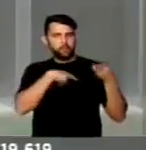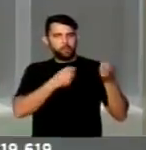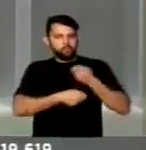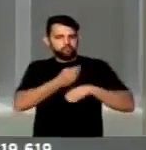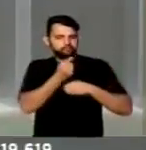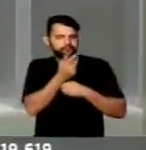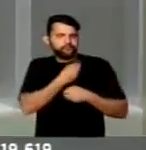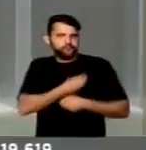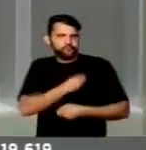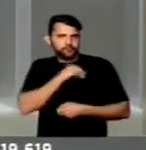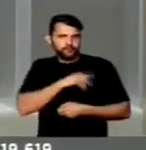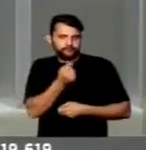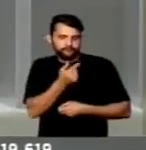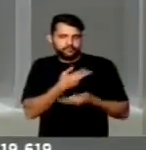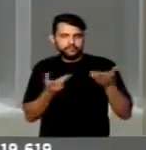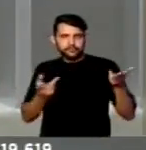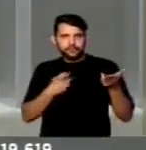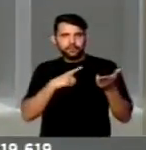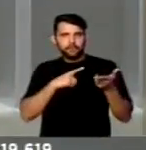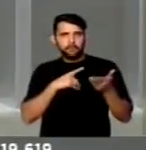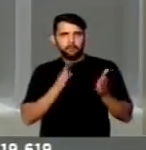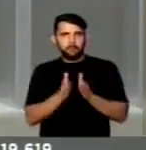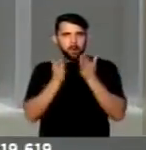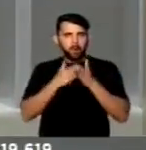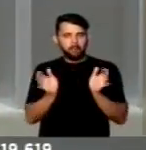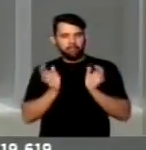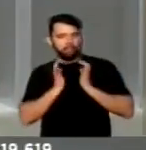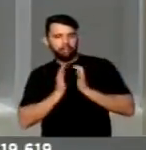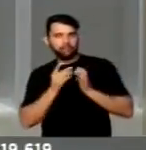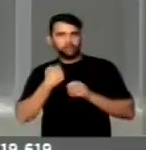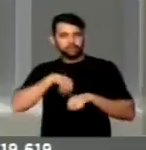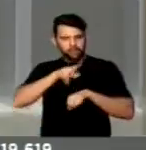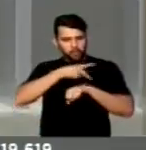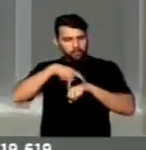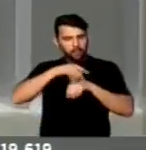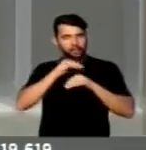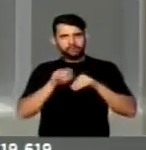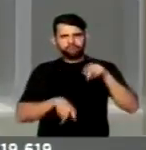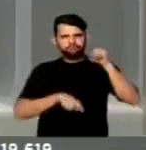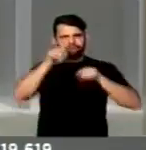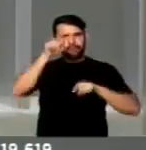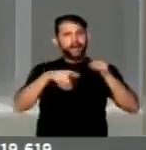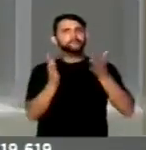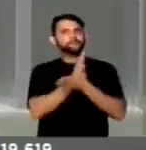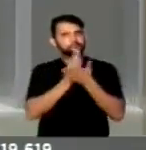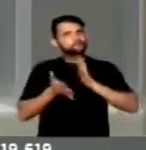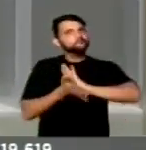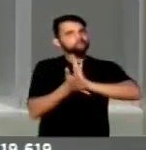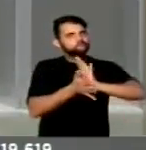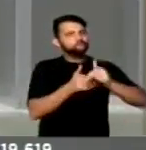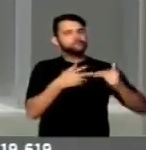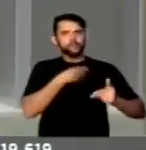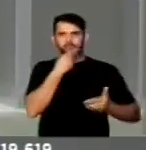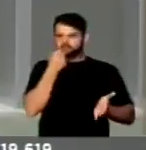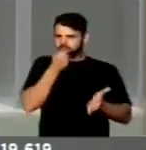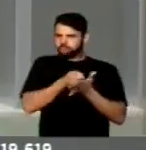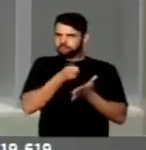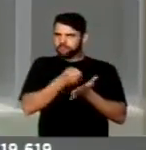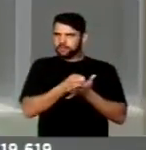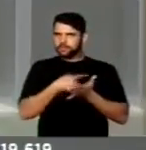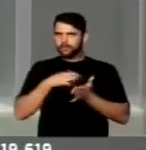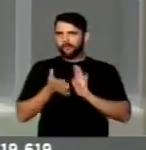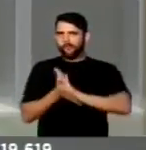financeira. Somos um país com níveis ainda intoleráveis de machismo,